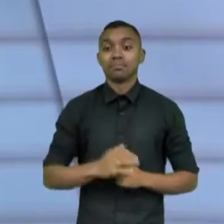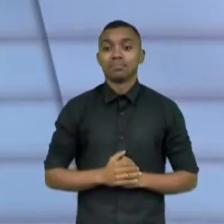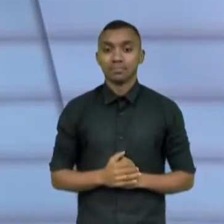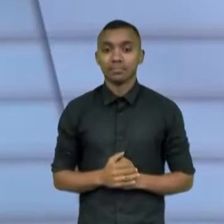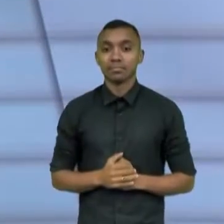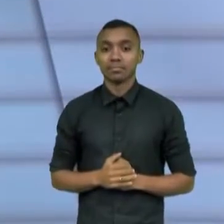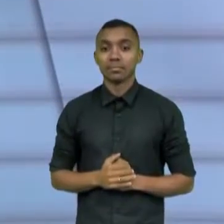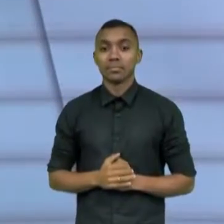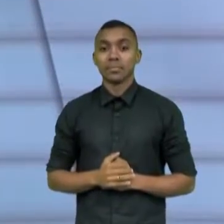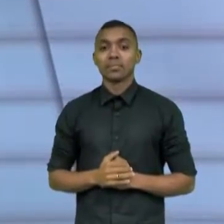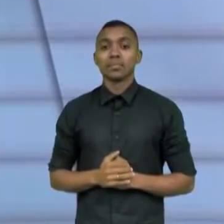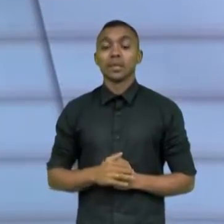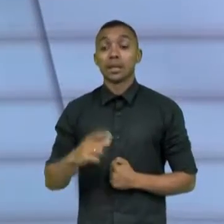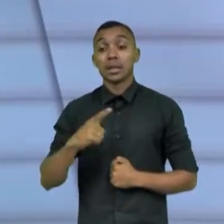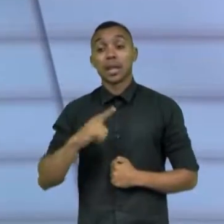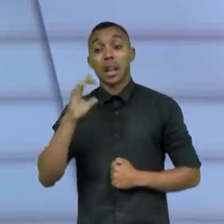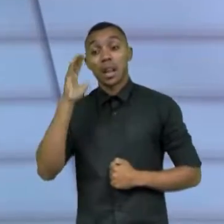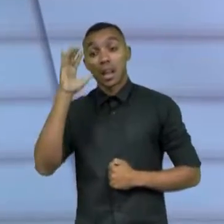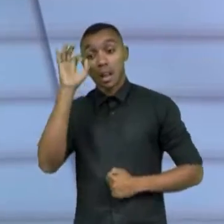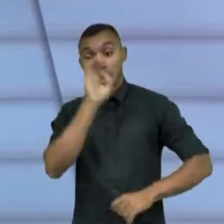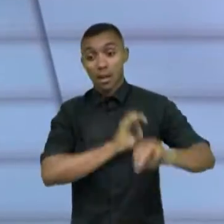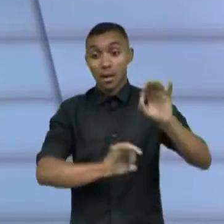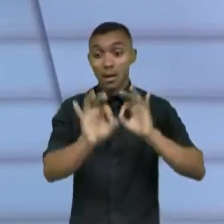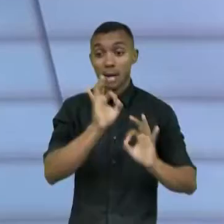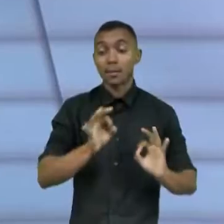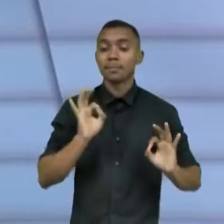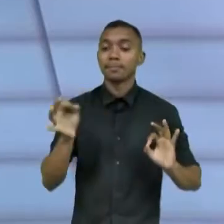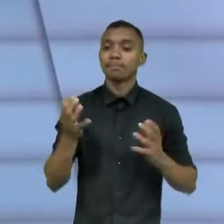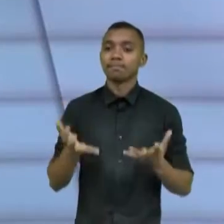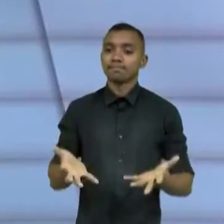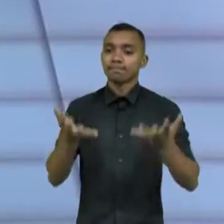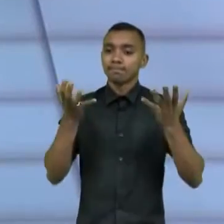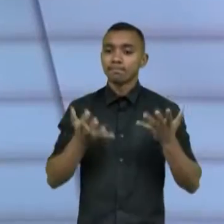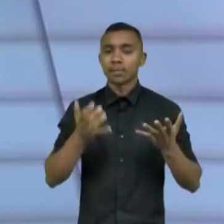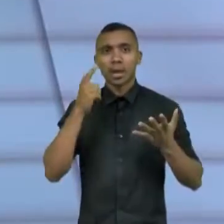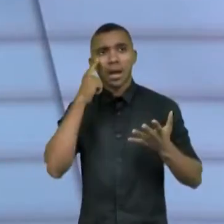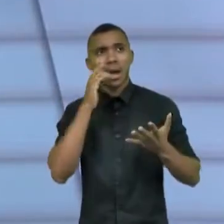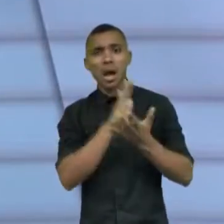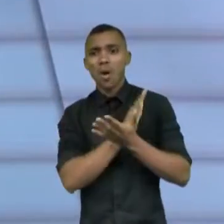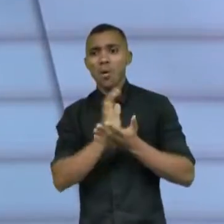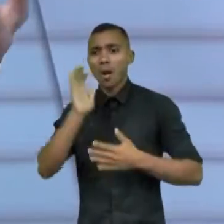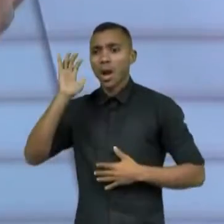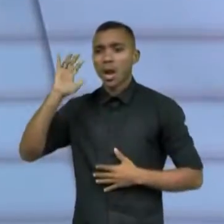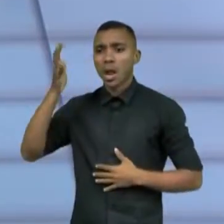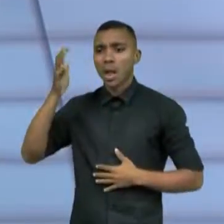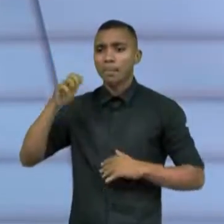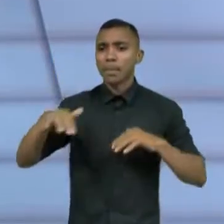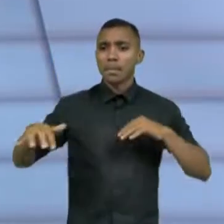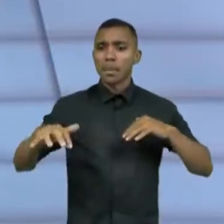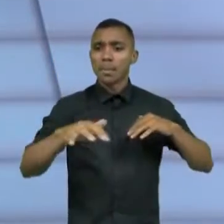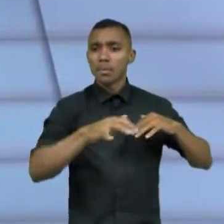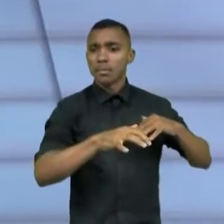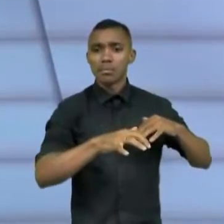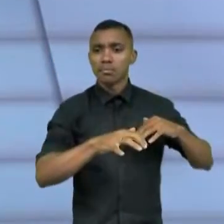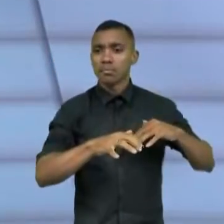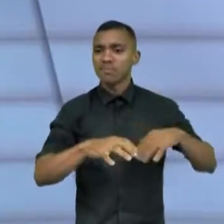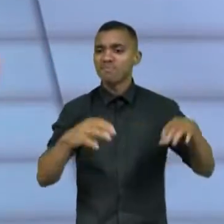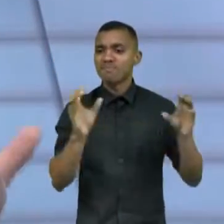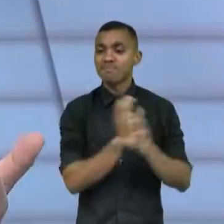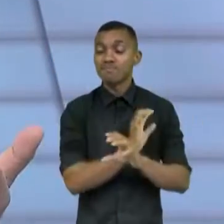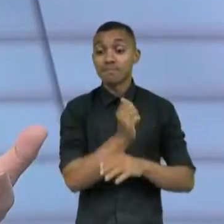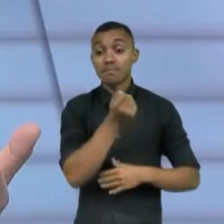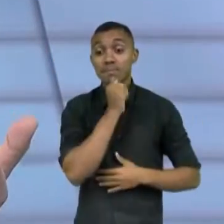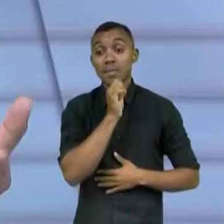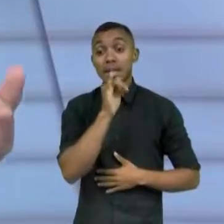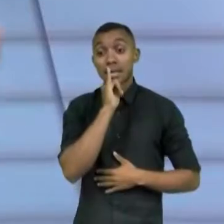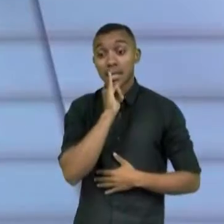passada essa régua. E a gente buscou ecossistemas que já não estivessem absolutamente maduros, como é o